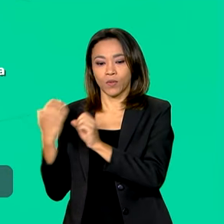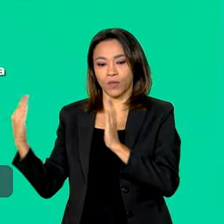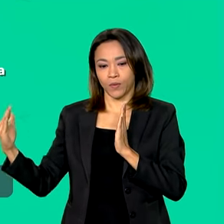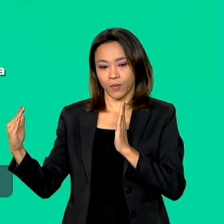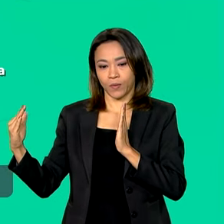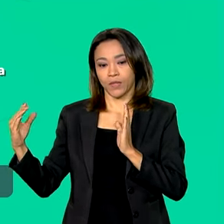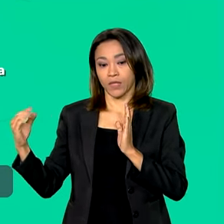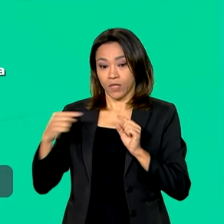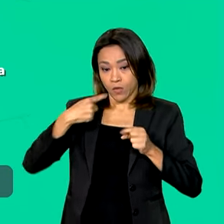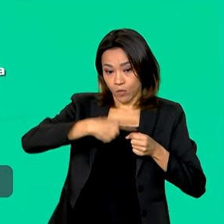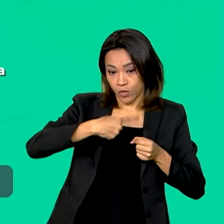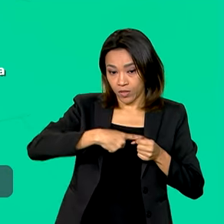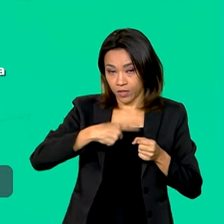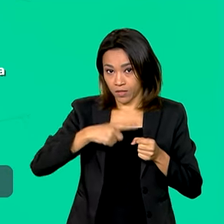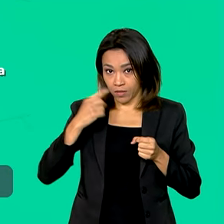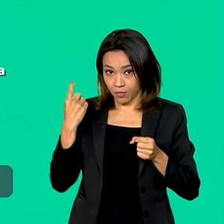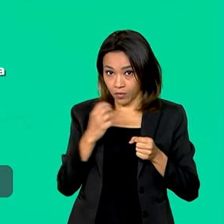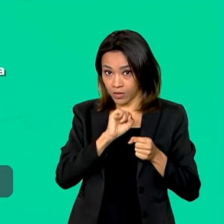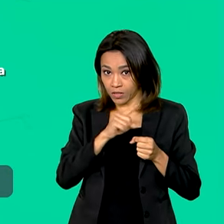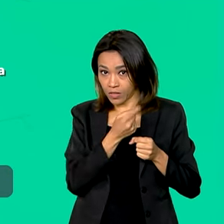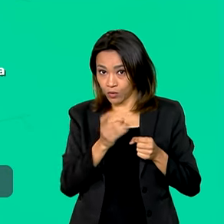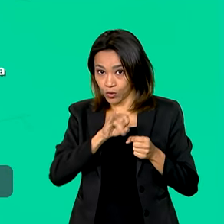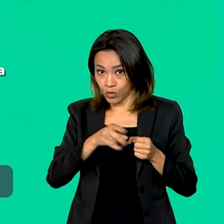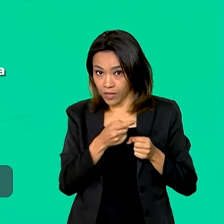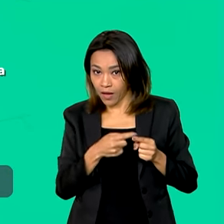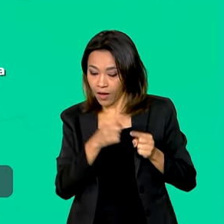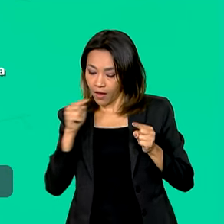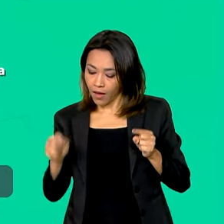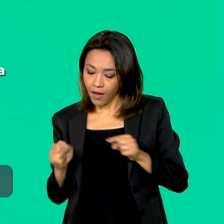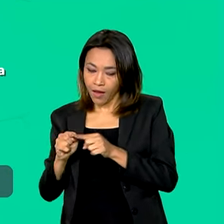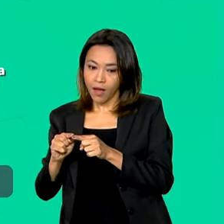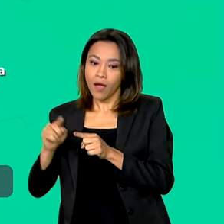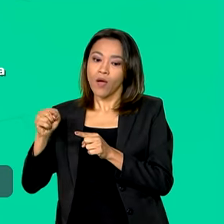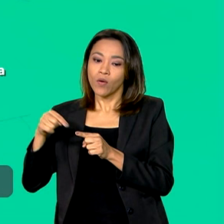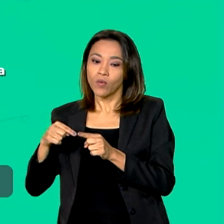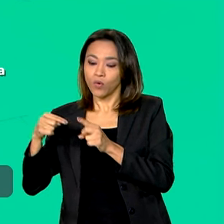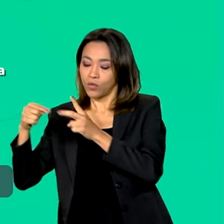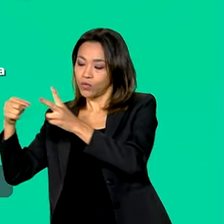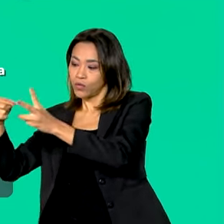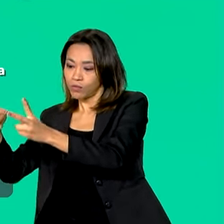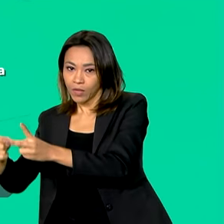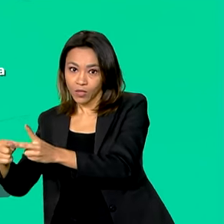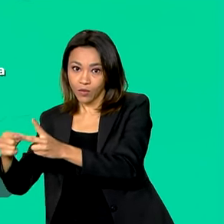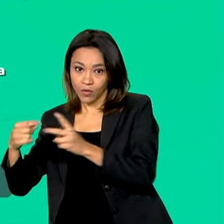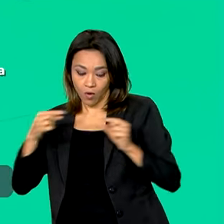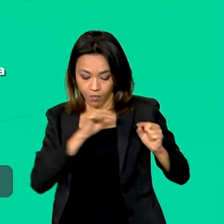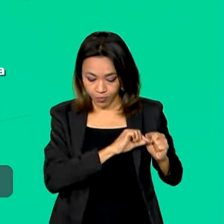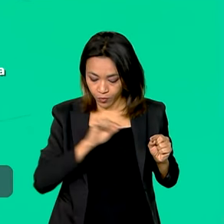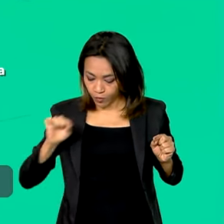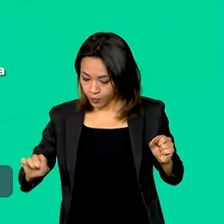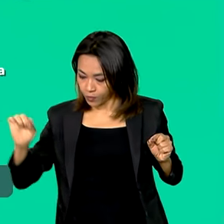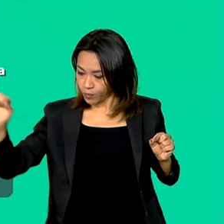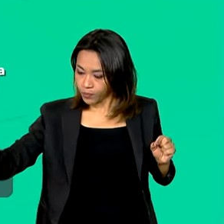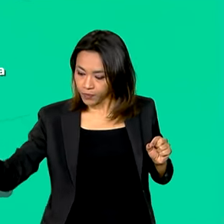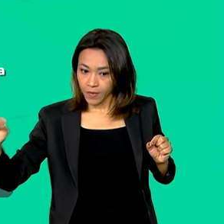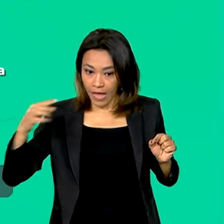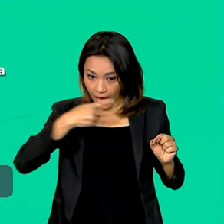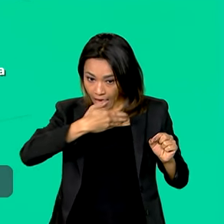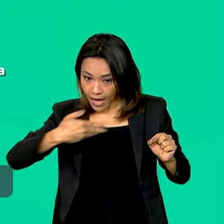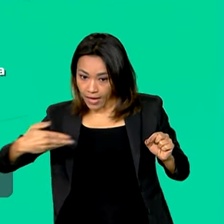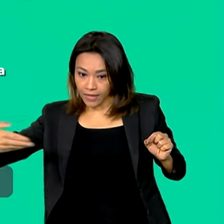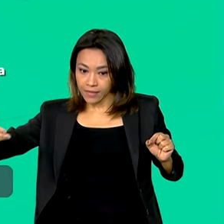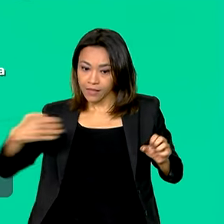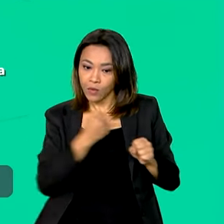passando pelos municípios de São José da Tapera, Monteirópolis e Olho d'Água das Flores. A construção do percurso